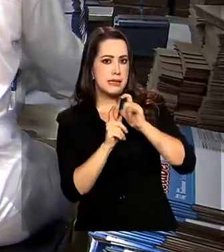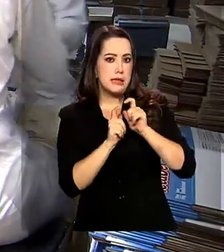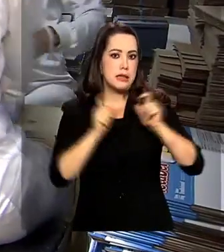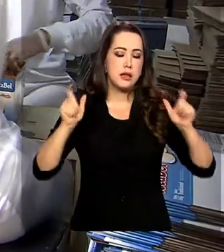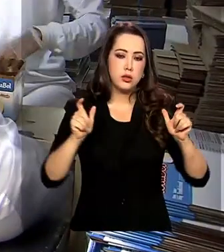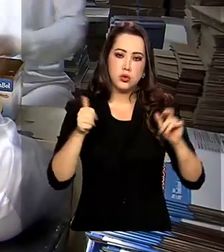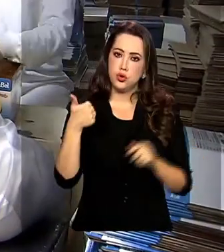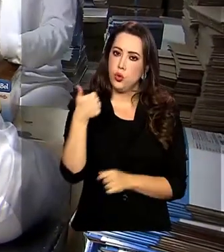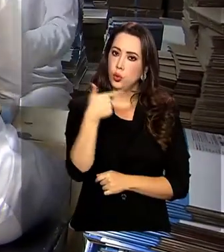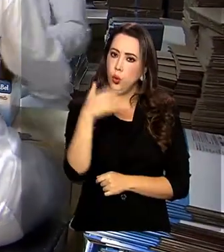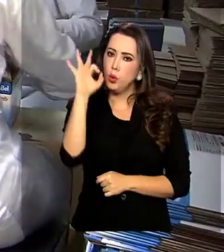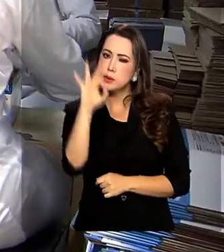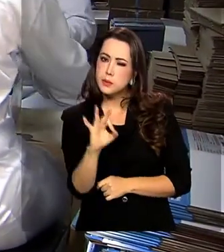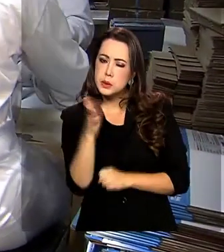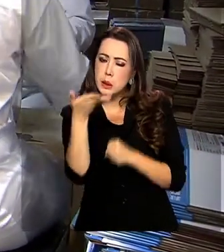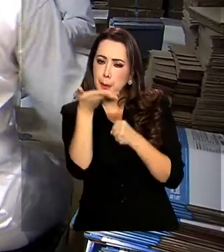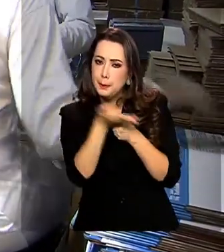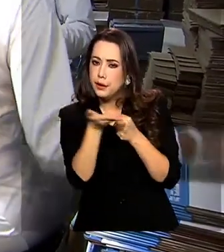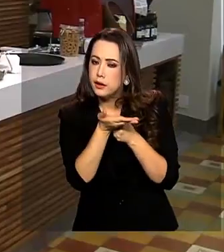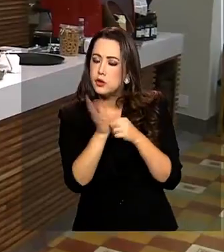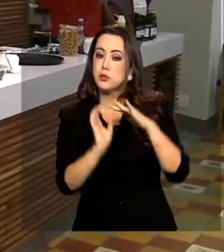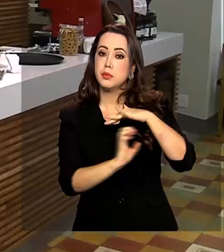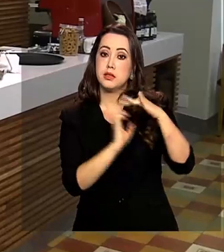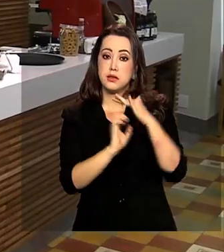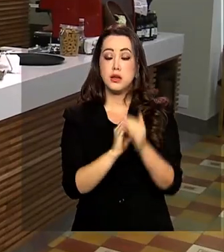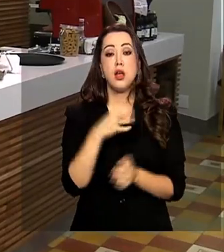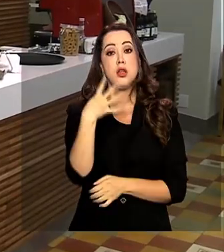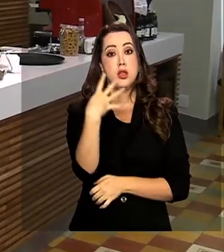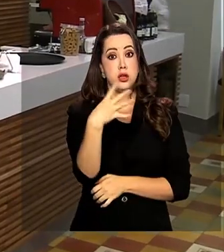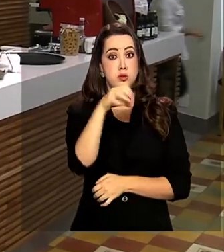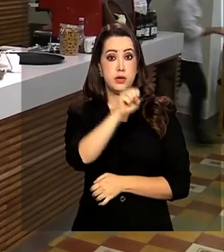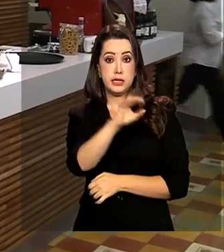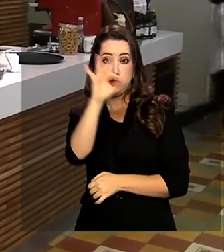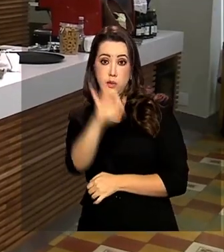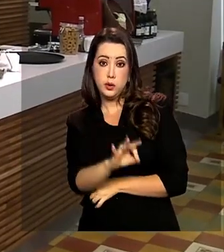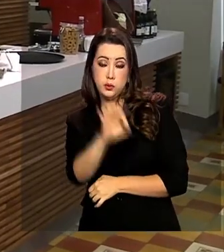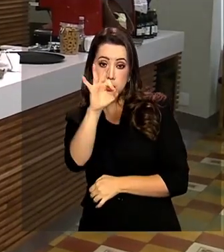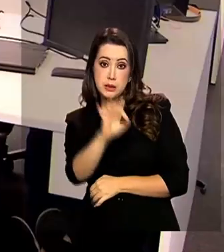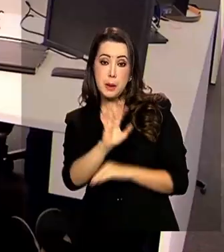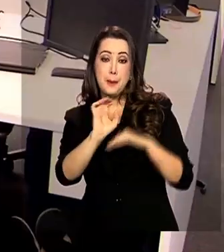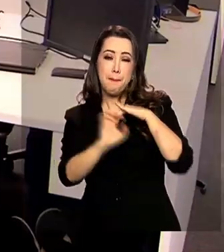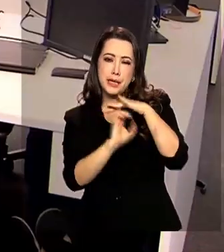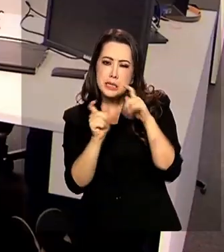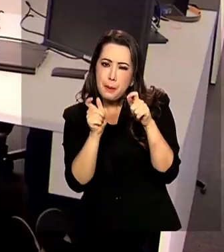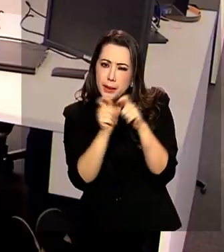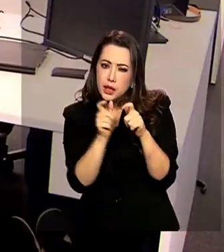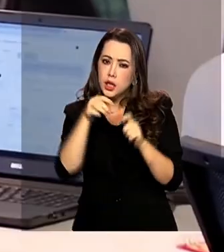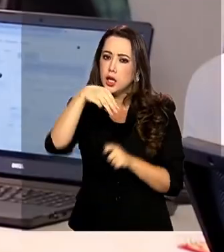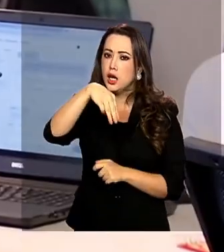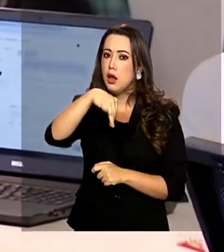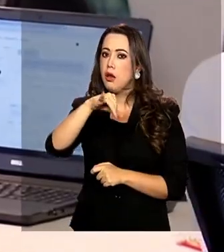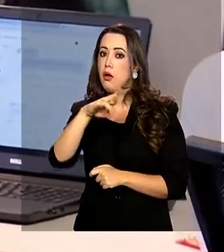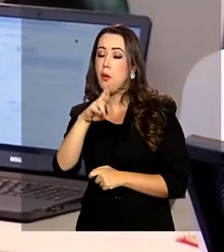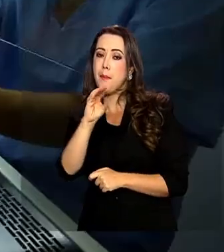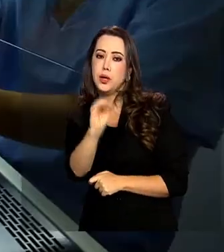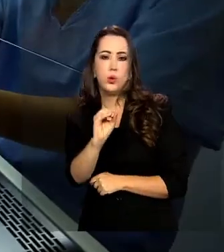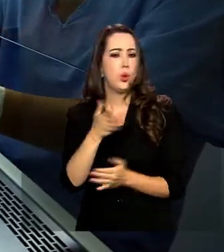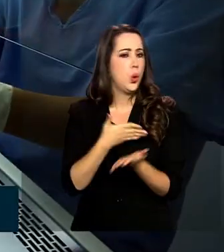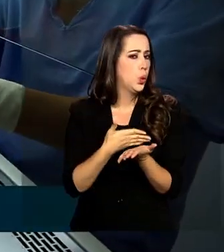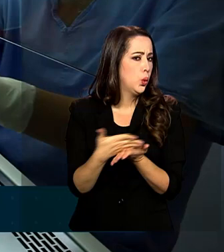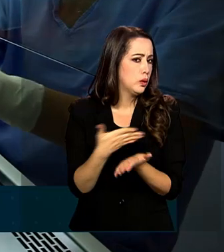12% são médias empresas e 48% micros, pequenas e startups.